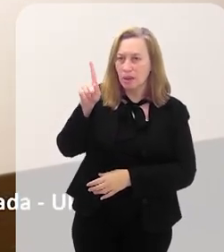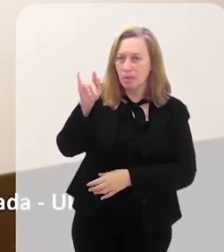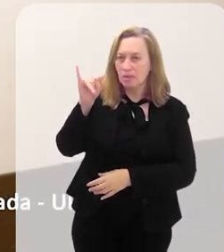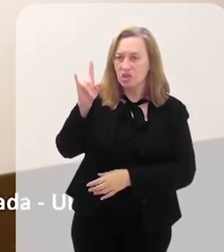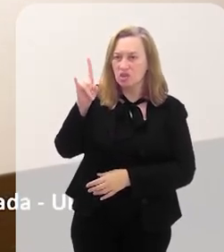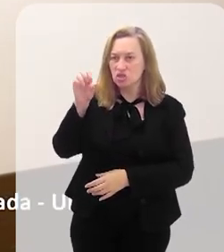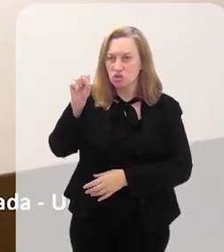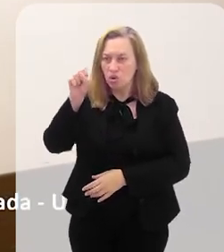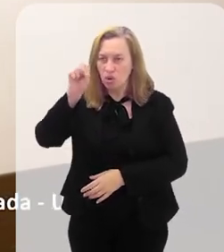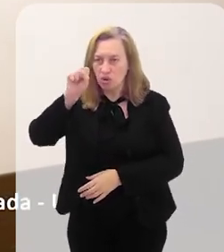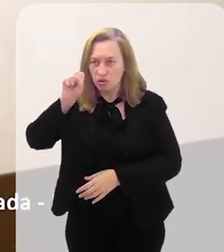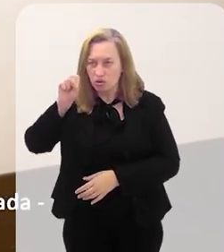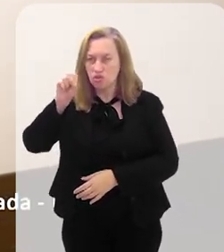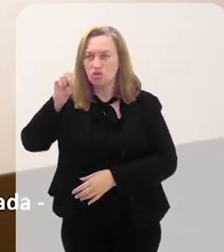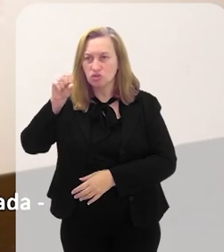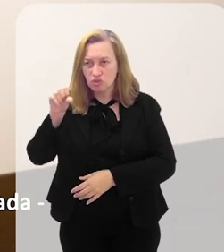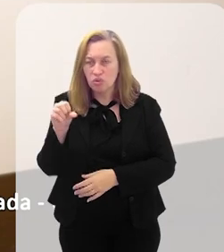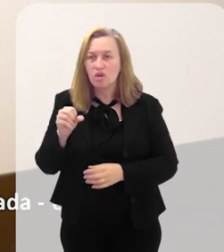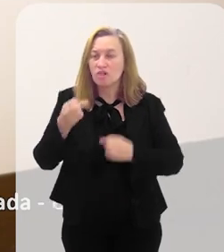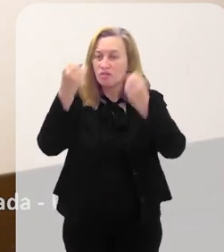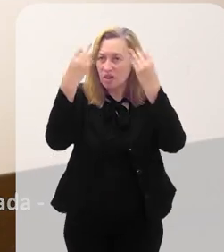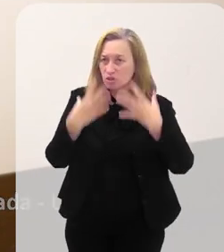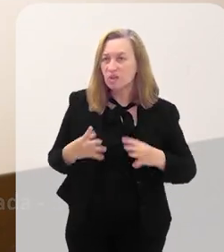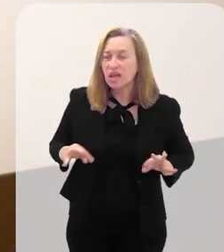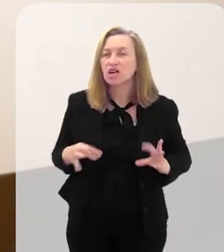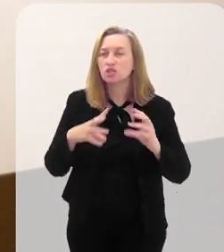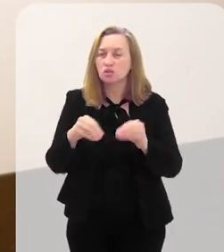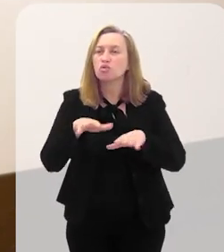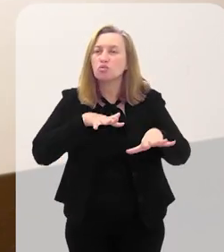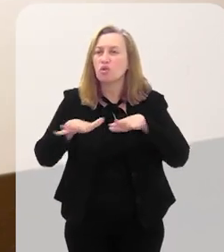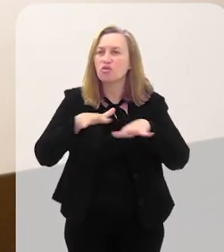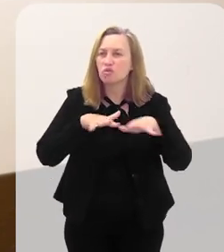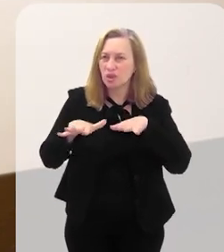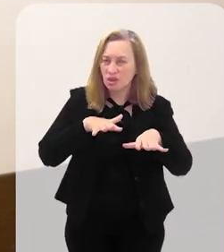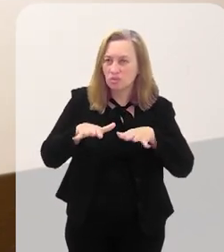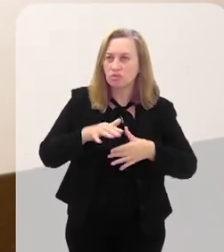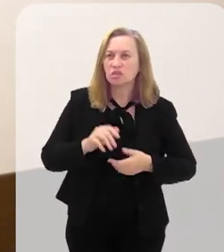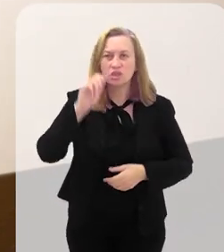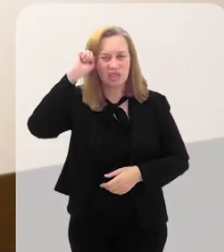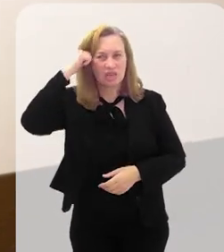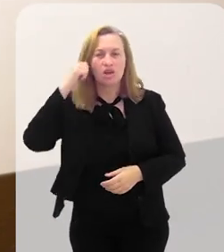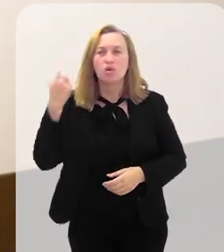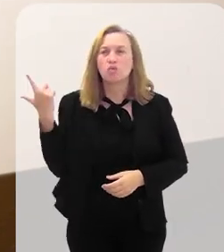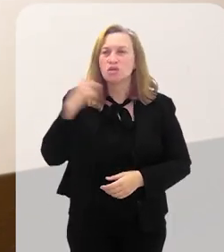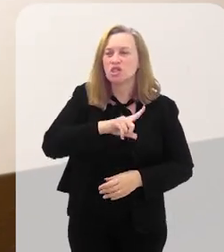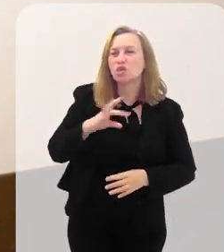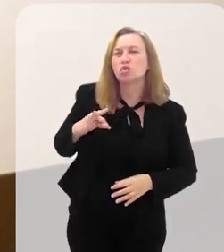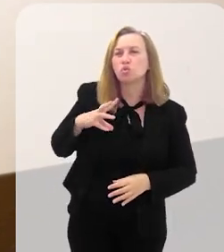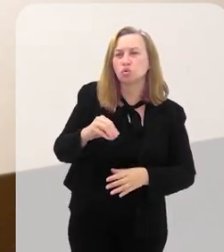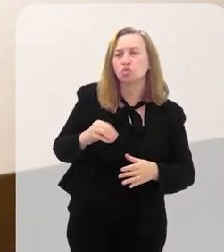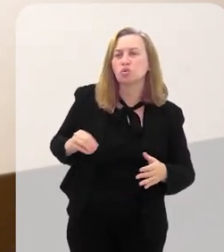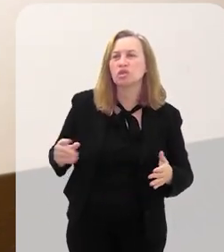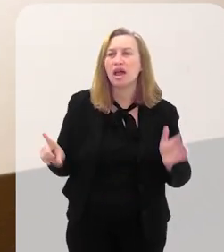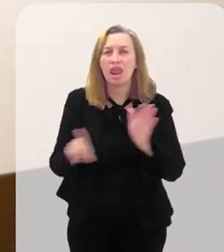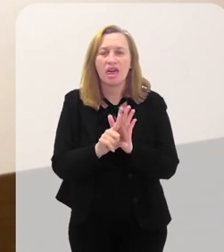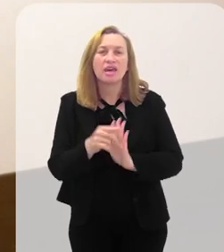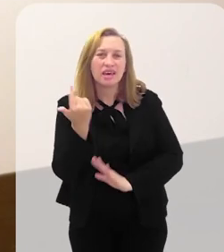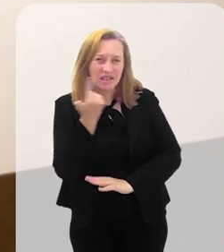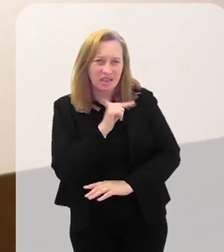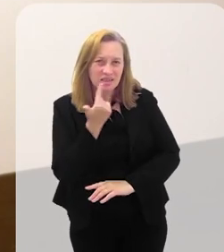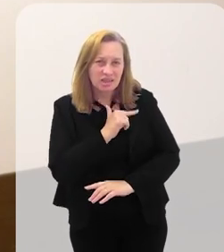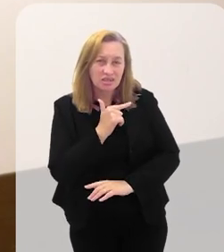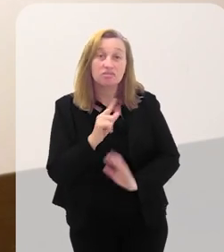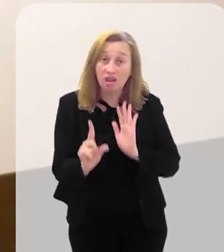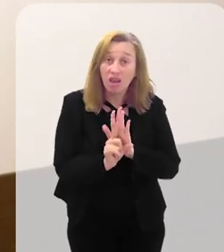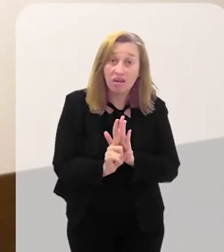que está se falando. como é que foi o movimento mais pacifista que existiu nesse país e conseguiu tudo na lei. É engraçado.